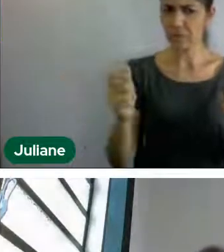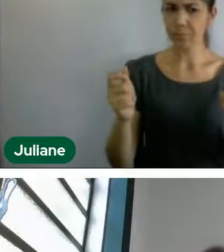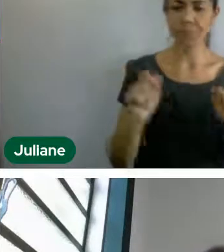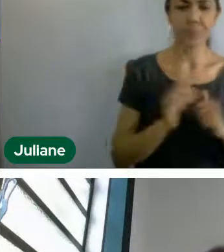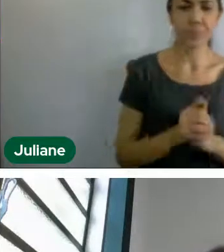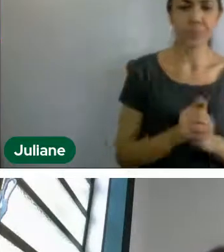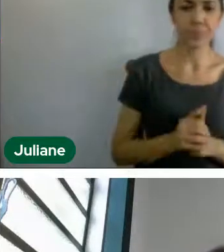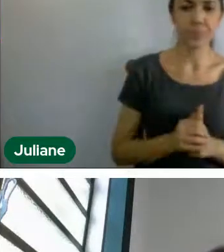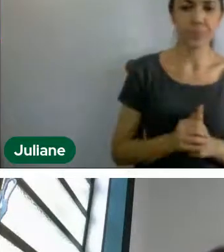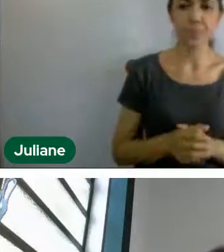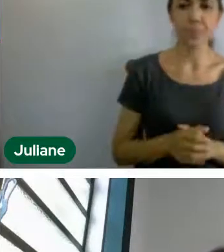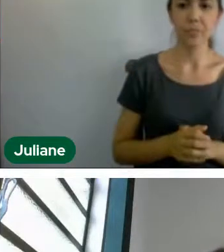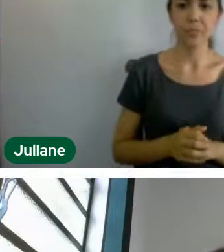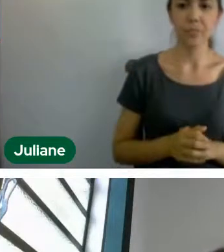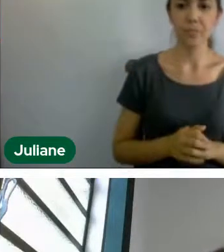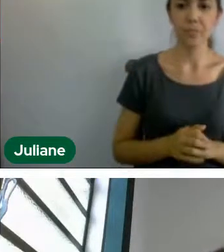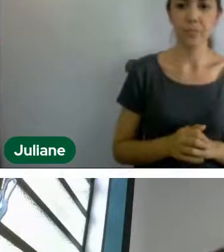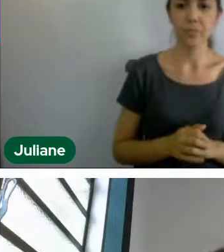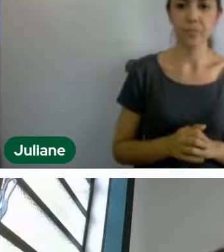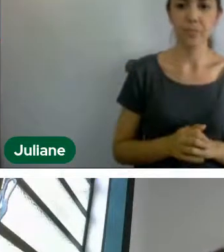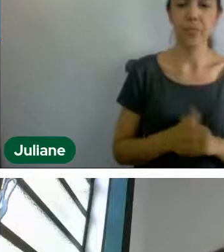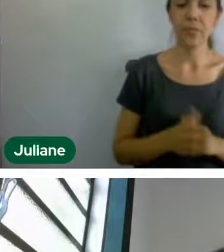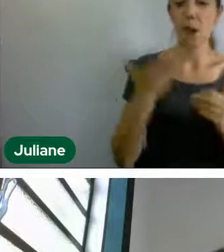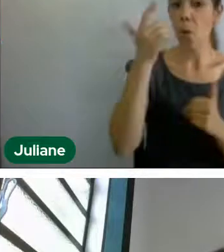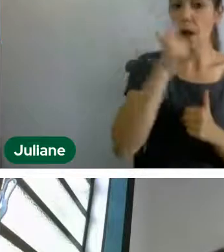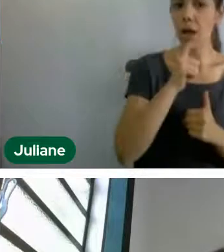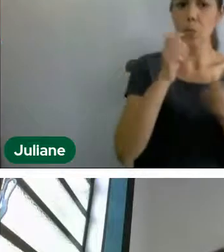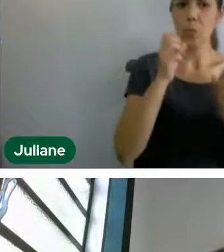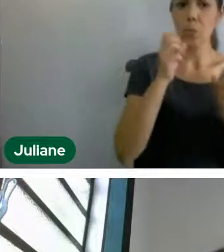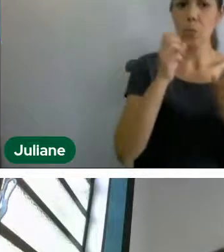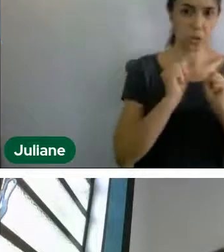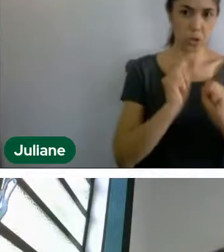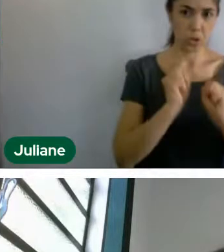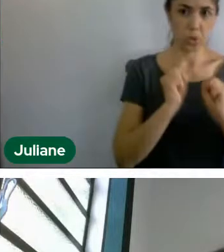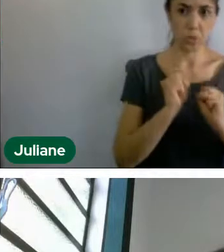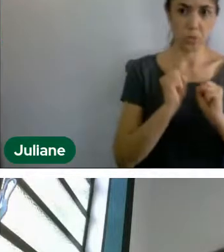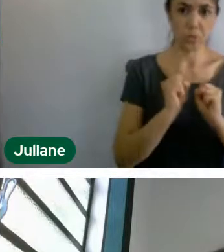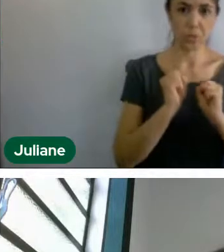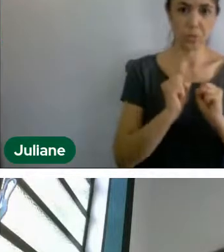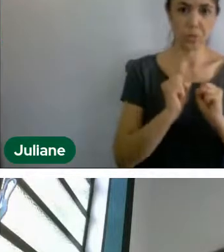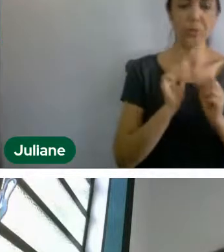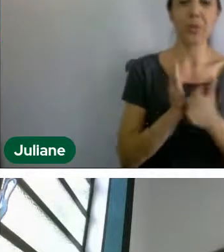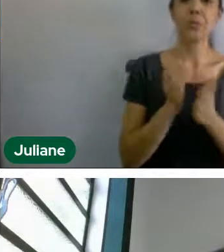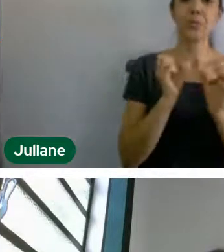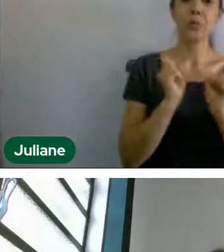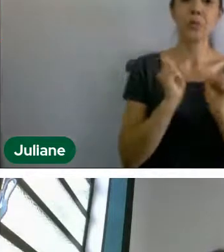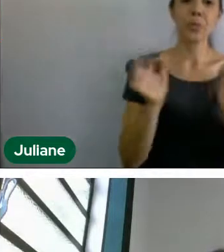Acho que agora nós já podemos encerrar aí, então, a gravação e encerrar a atividade